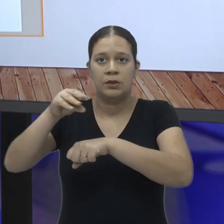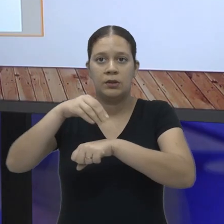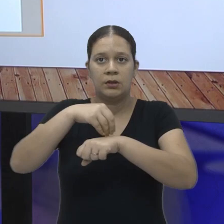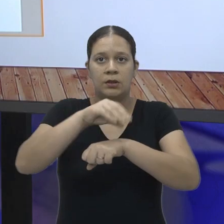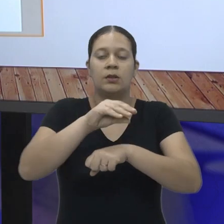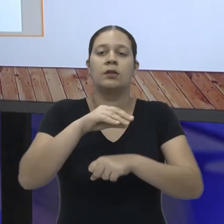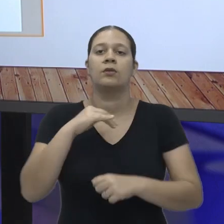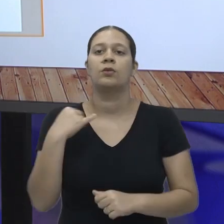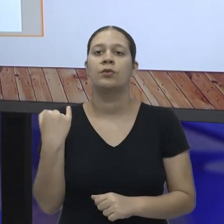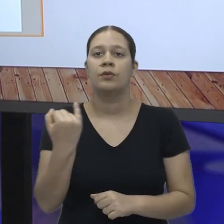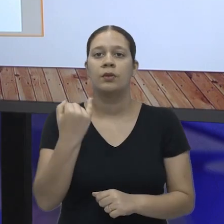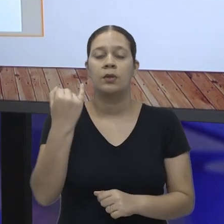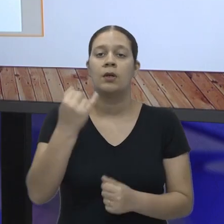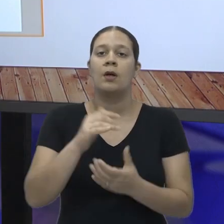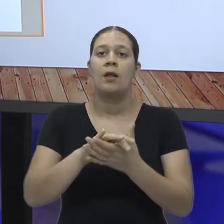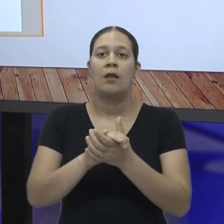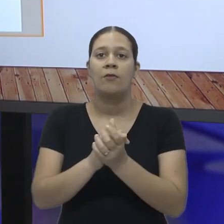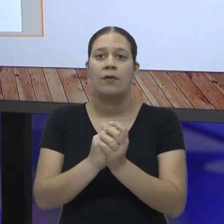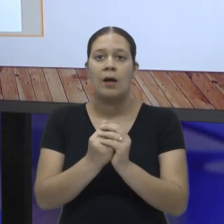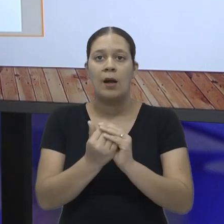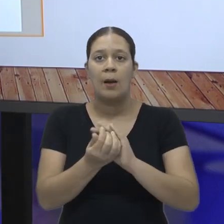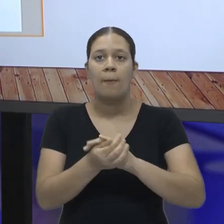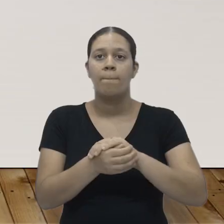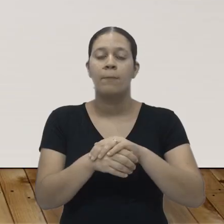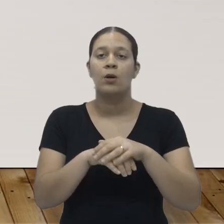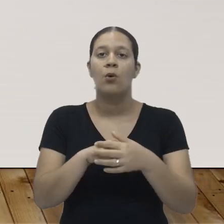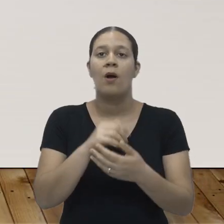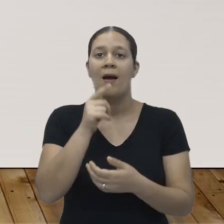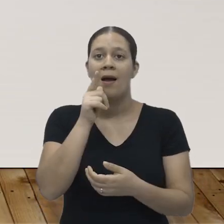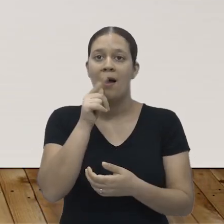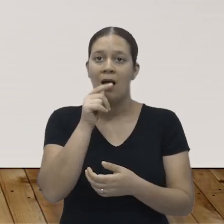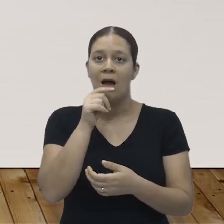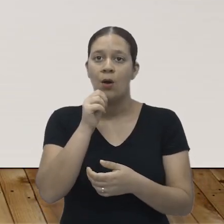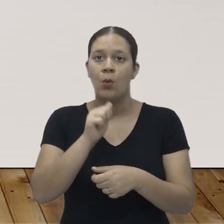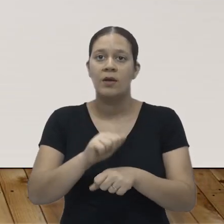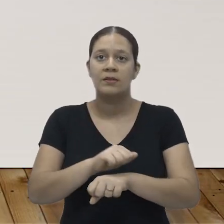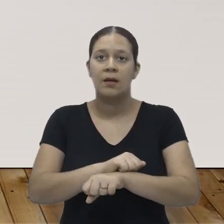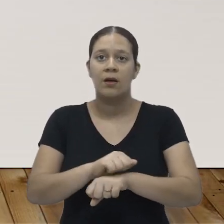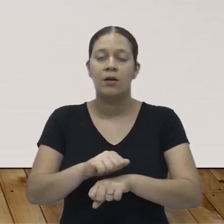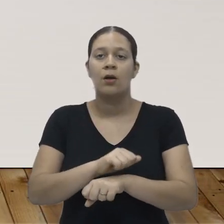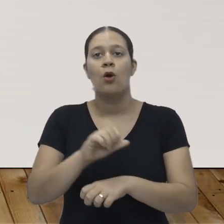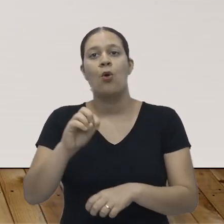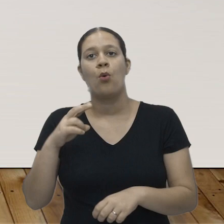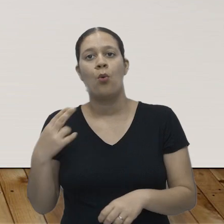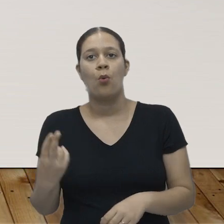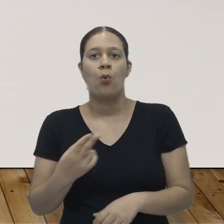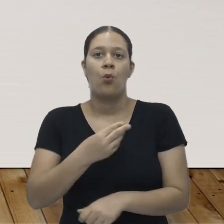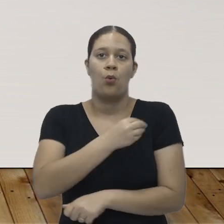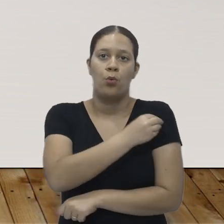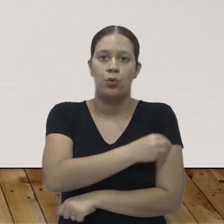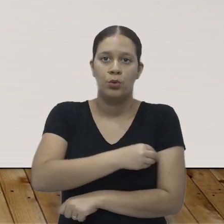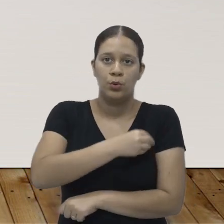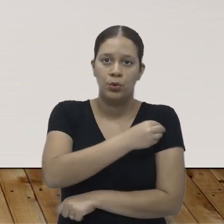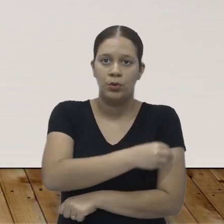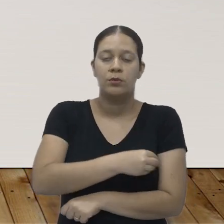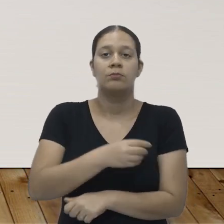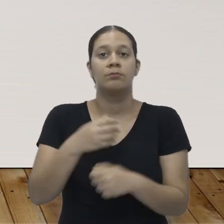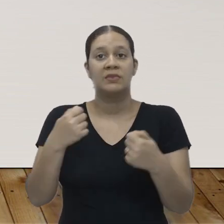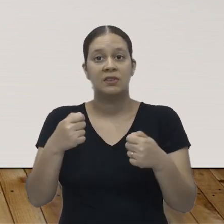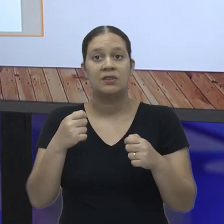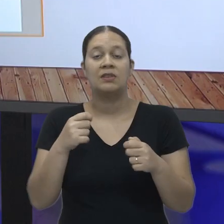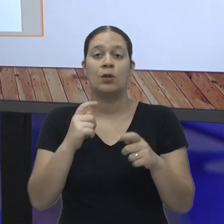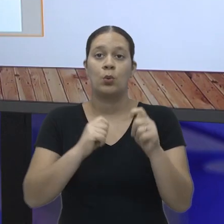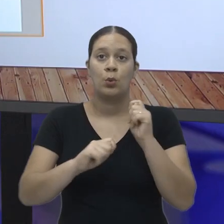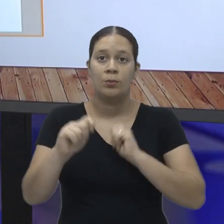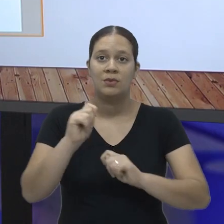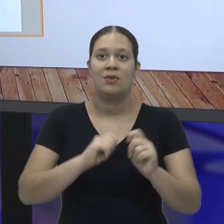Uma dica importante, não esqueça de lavar sempre as mãos com água e sabão ou usar o álcool em gel, mas também